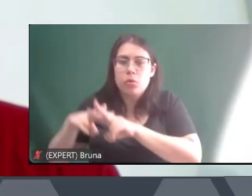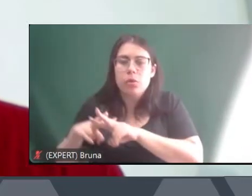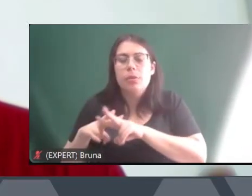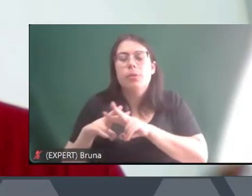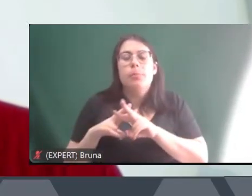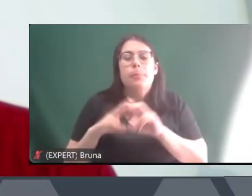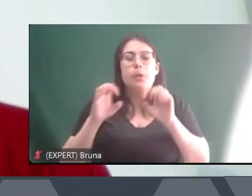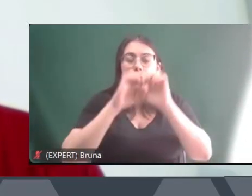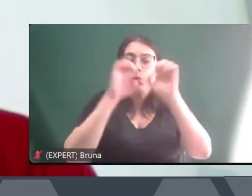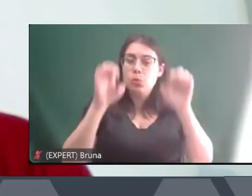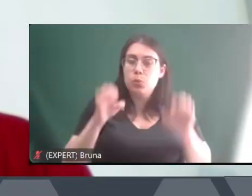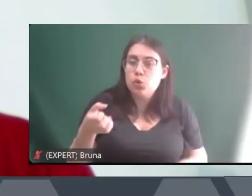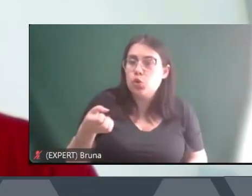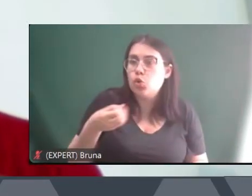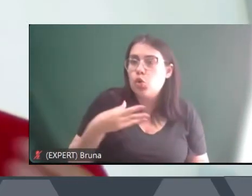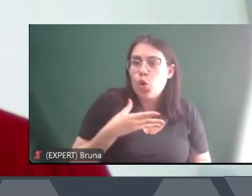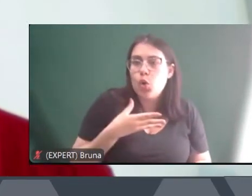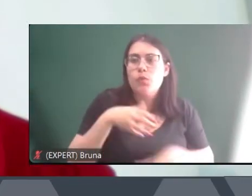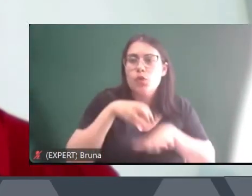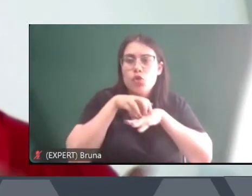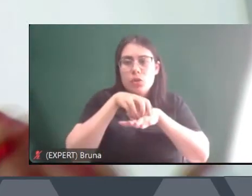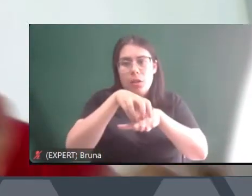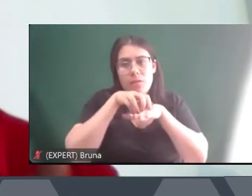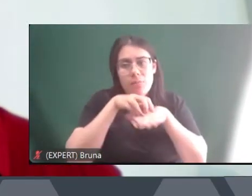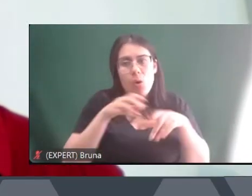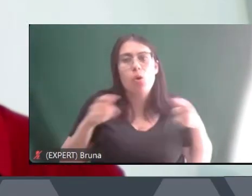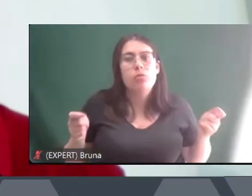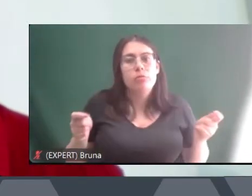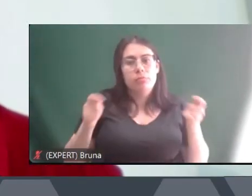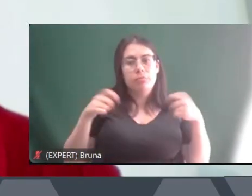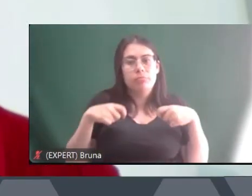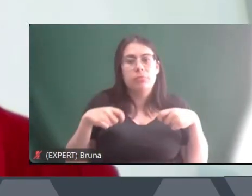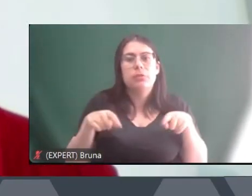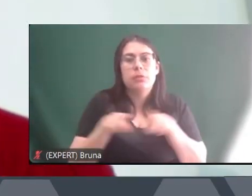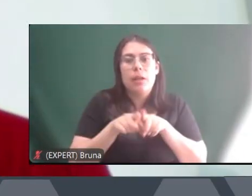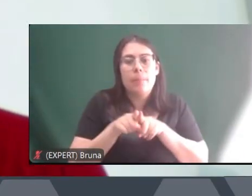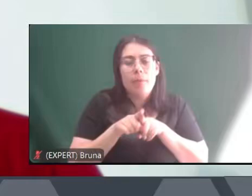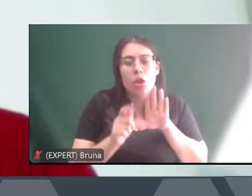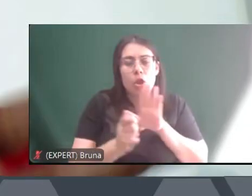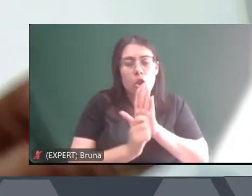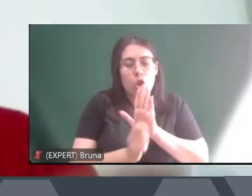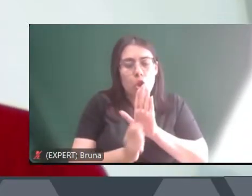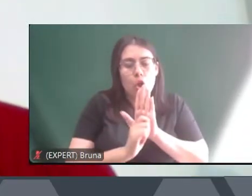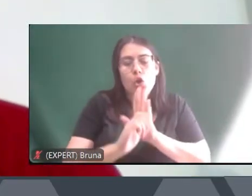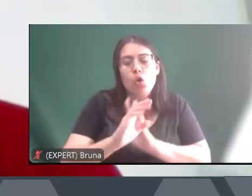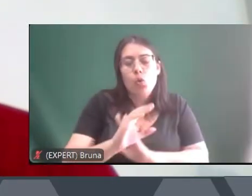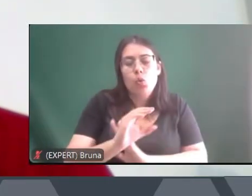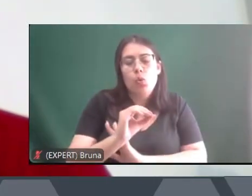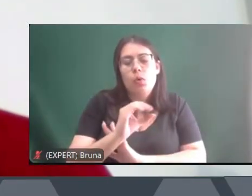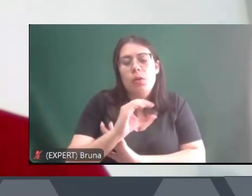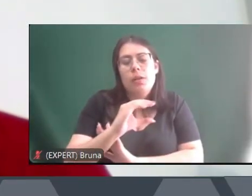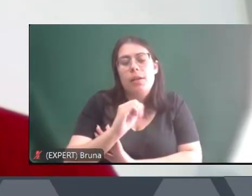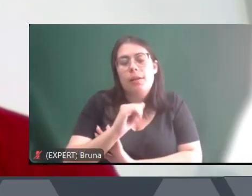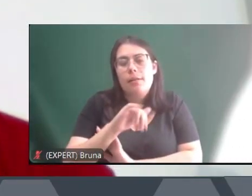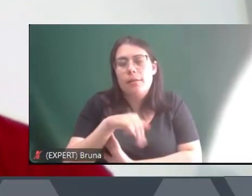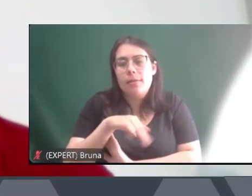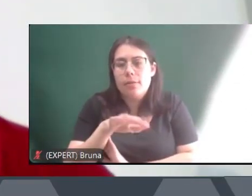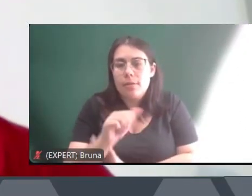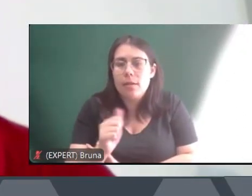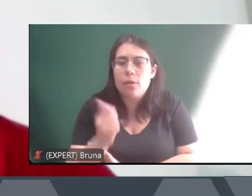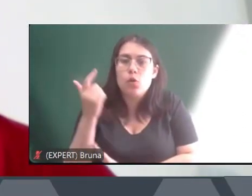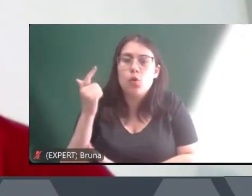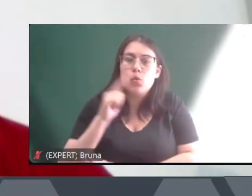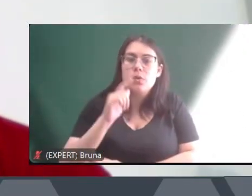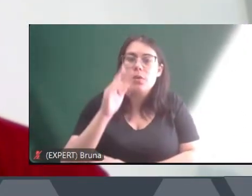de transporte e que permite que a cocaína produzida nos Andes seja passada passe pelo